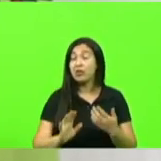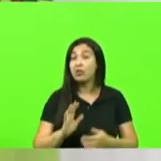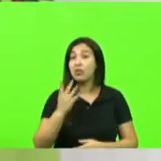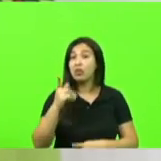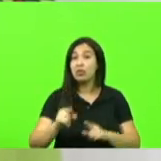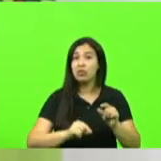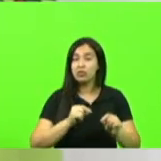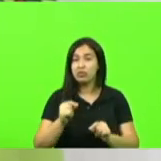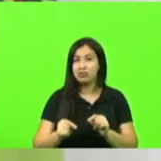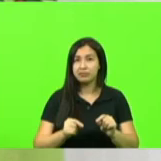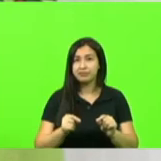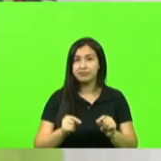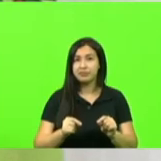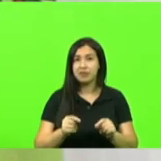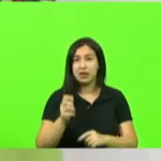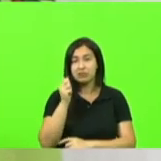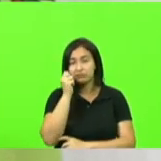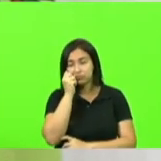sem dormir